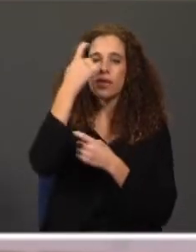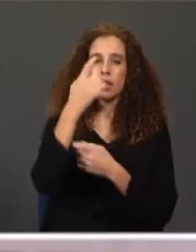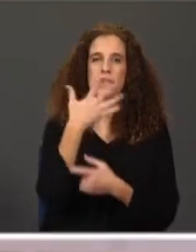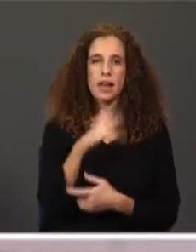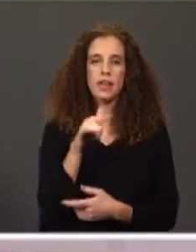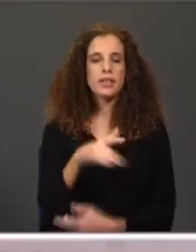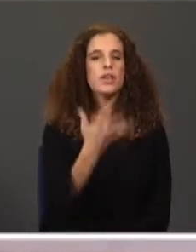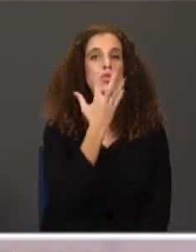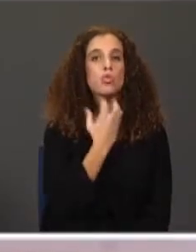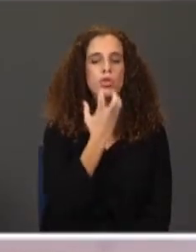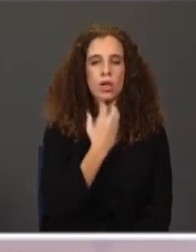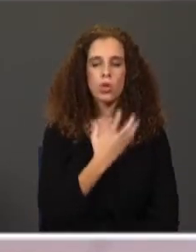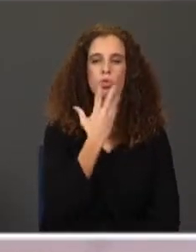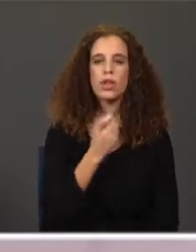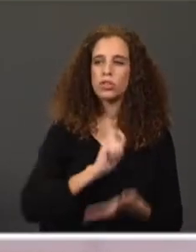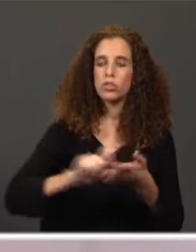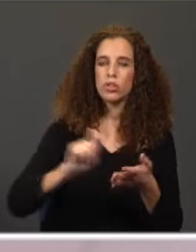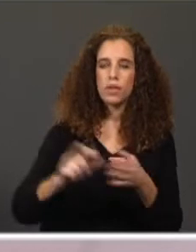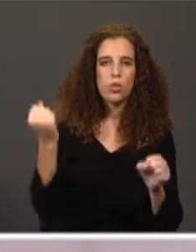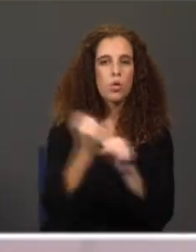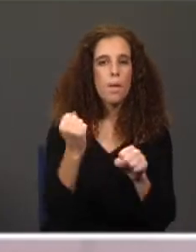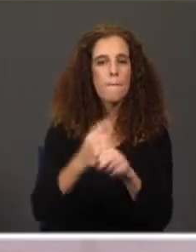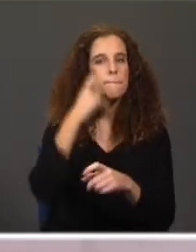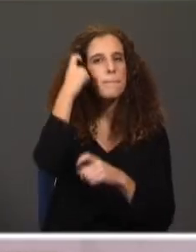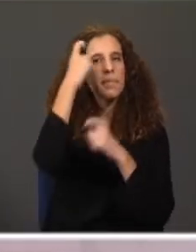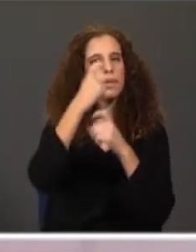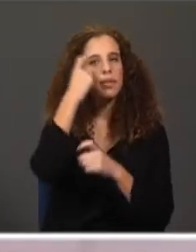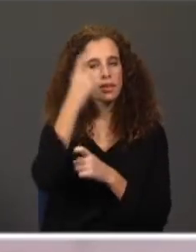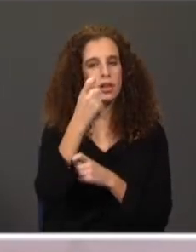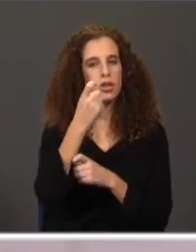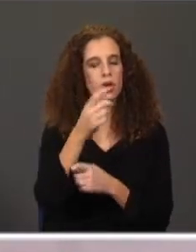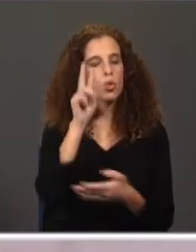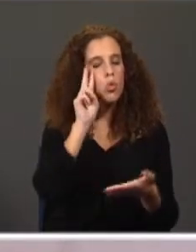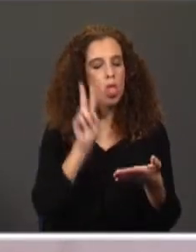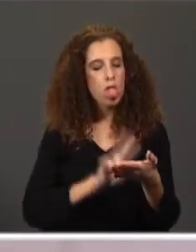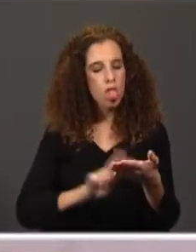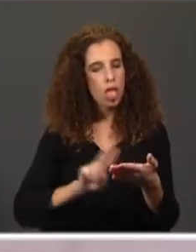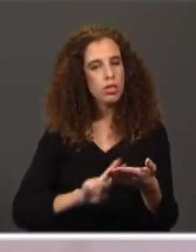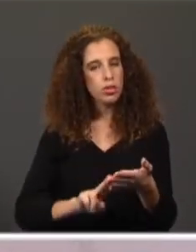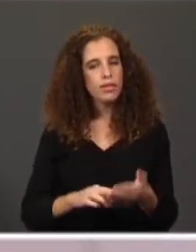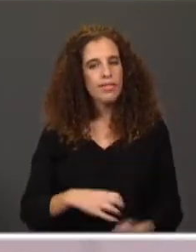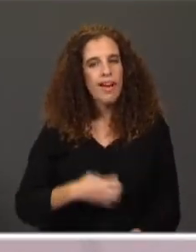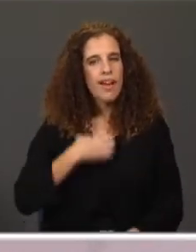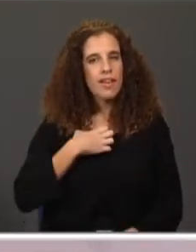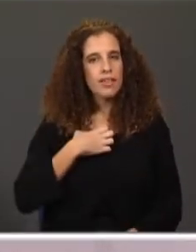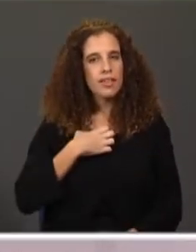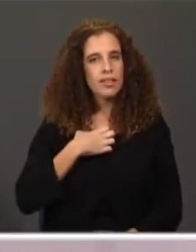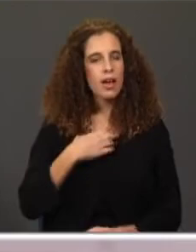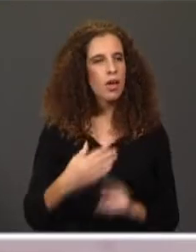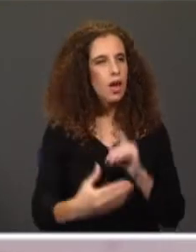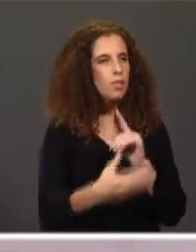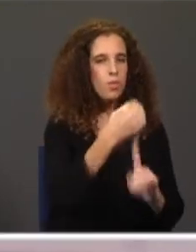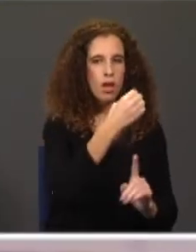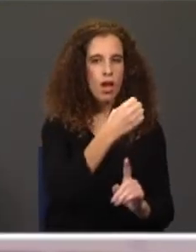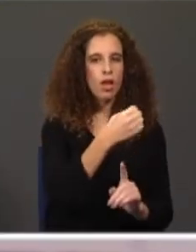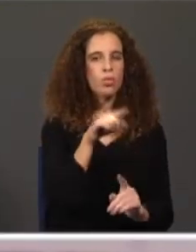cuidado, terá o cuidado de escrever as suas obras pensando que o leitor se vai sentir atingido, convocado